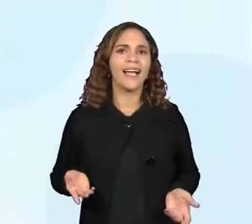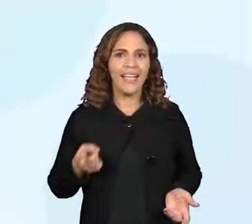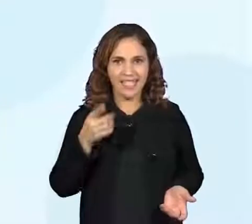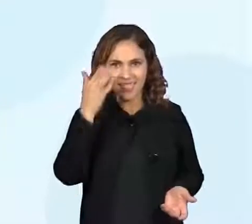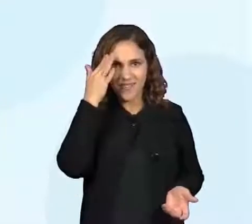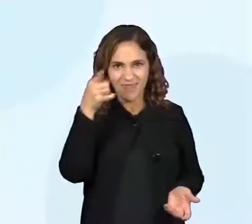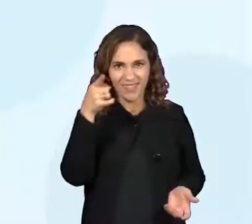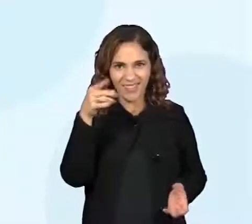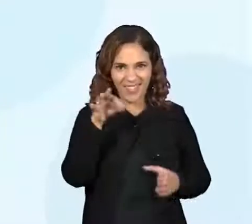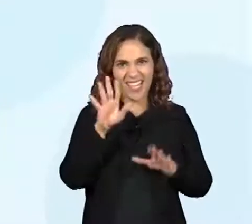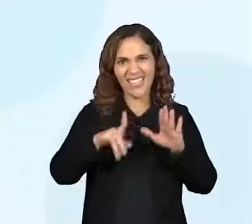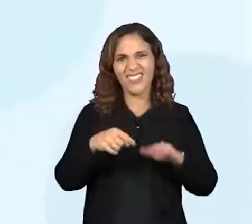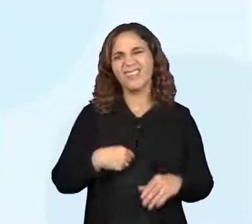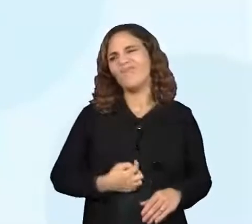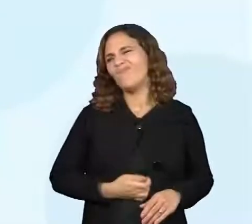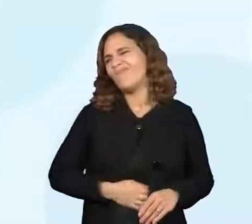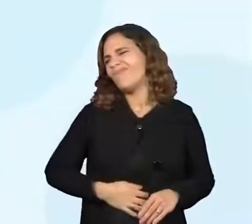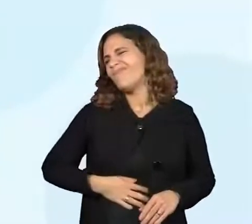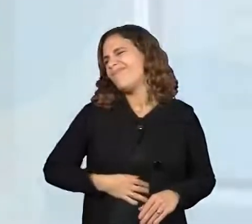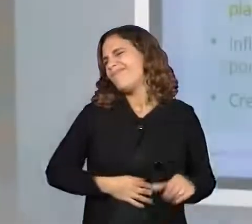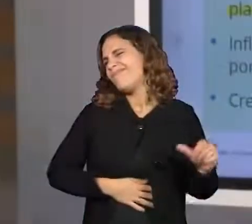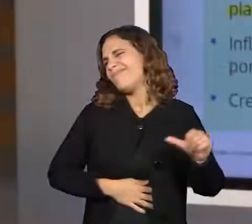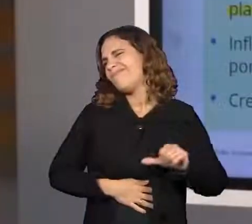toma quando você está doente?